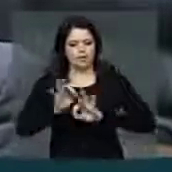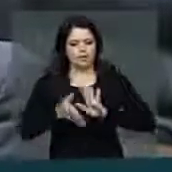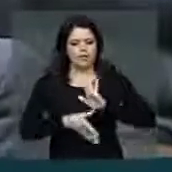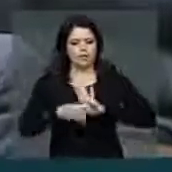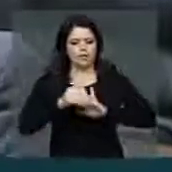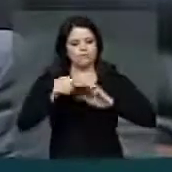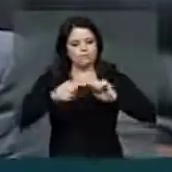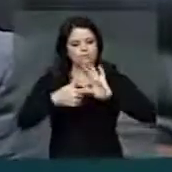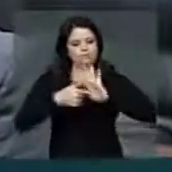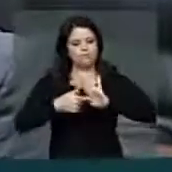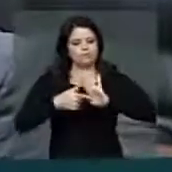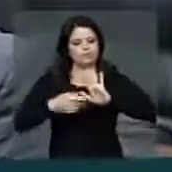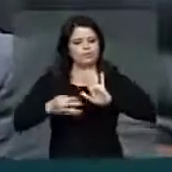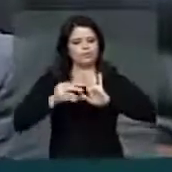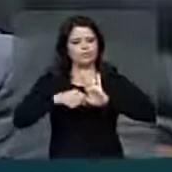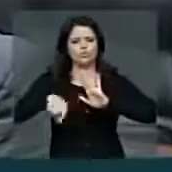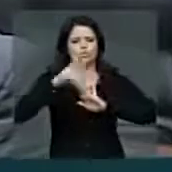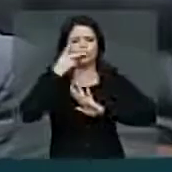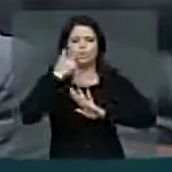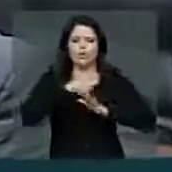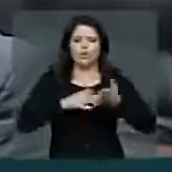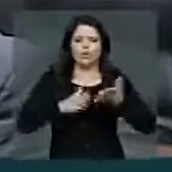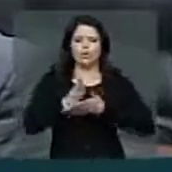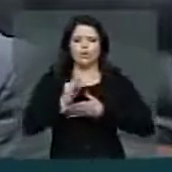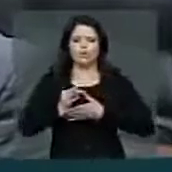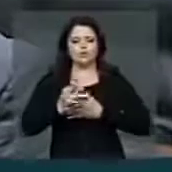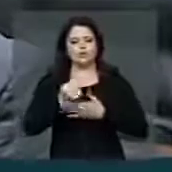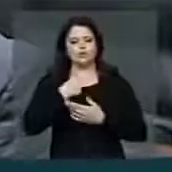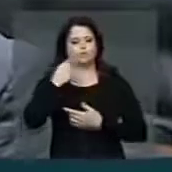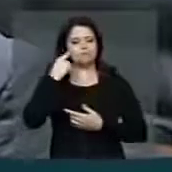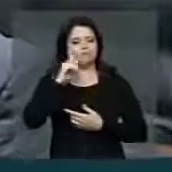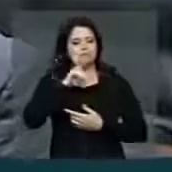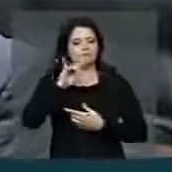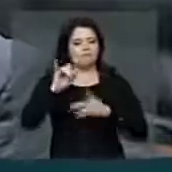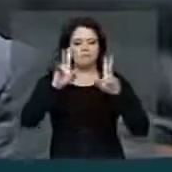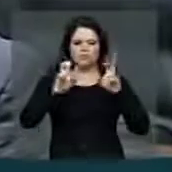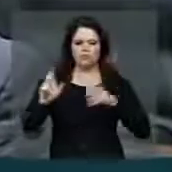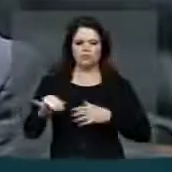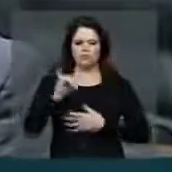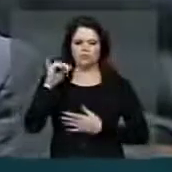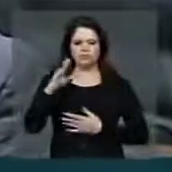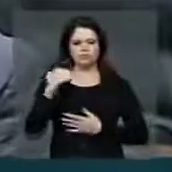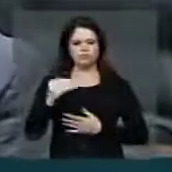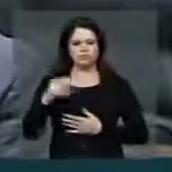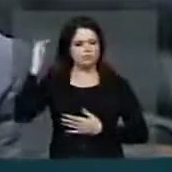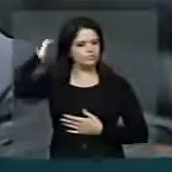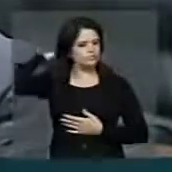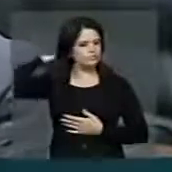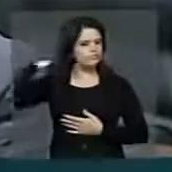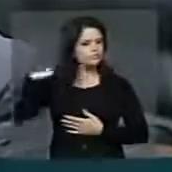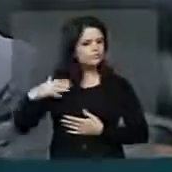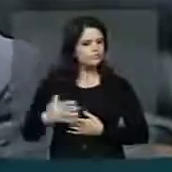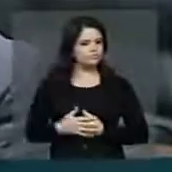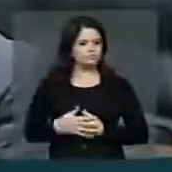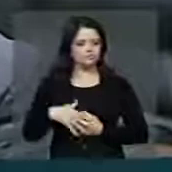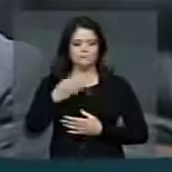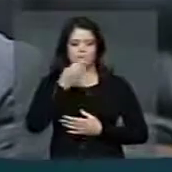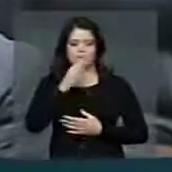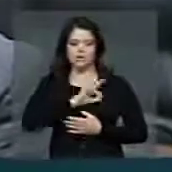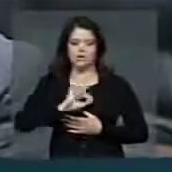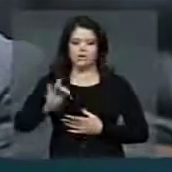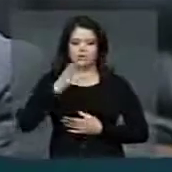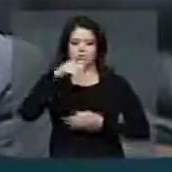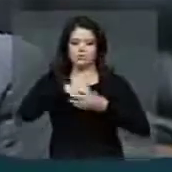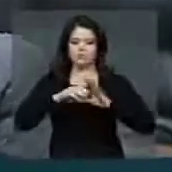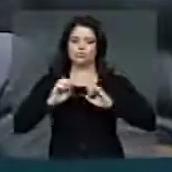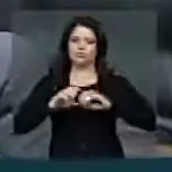no plenário para aprová-la. Eu acho que Vossa Excelência levanta um assunto relevante. É muito bom isso para a